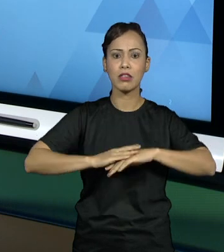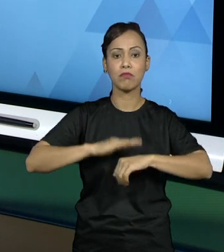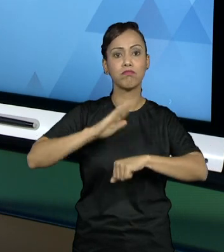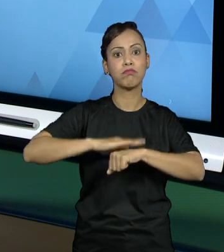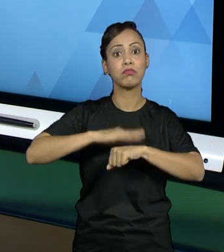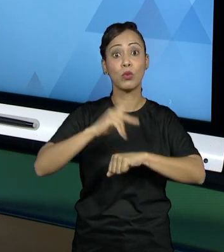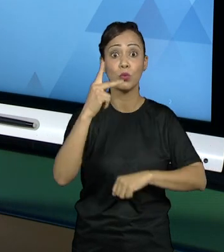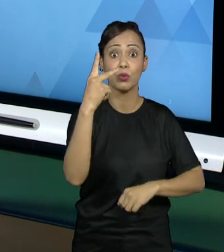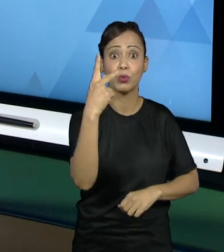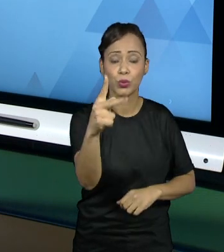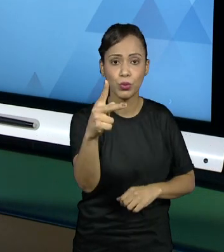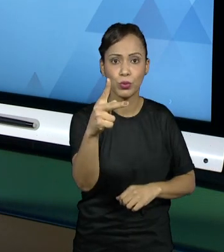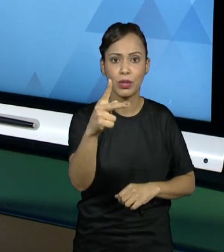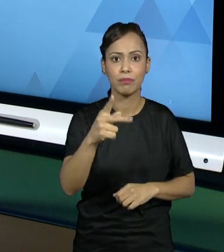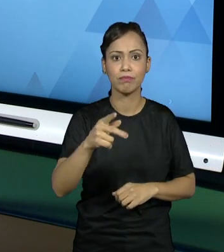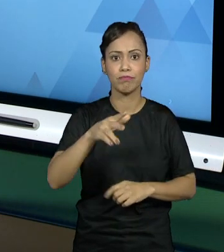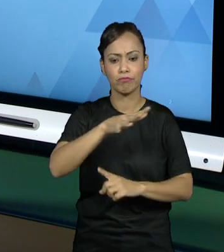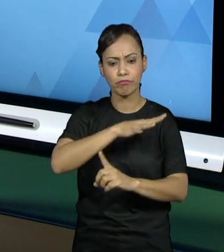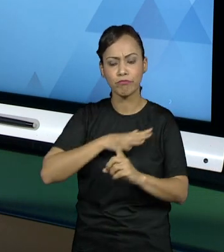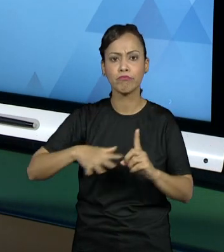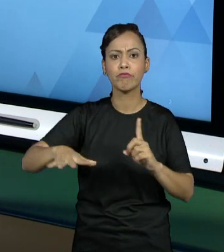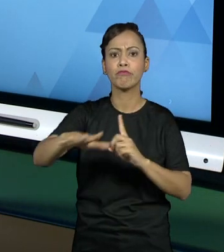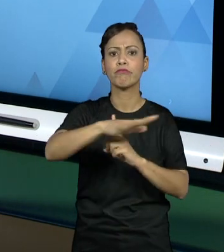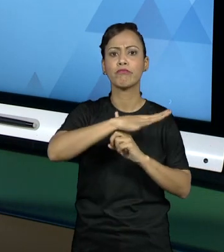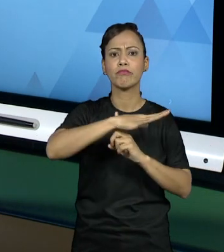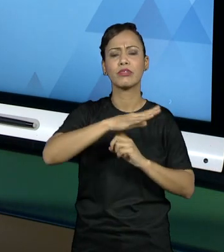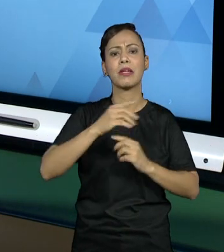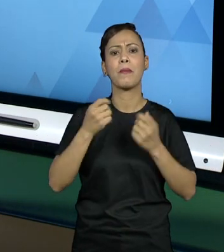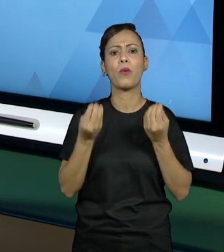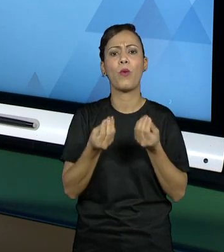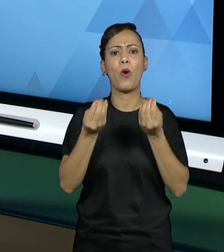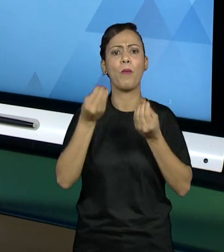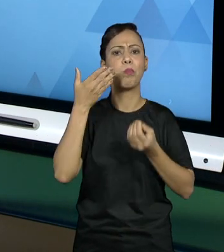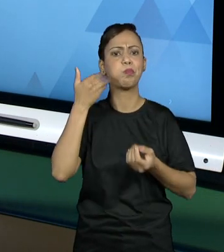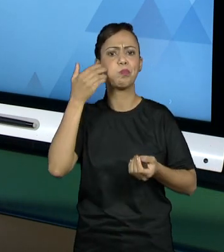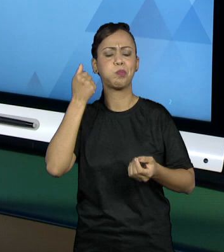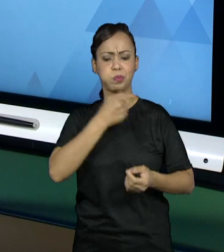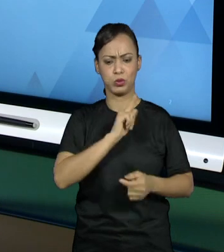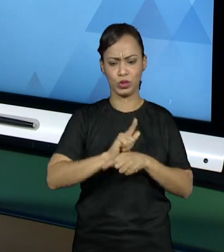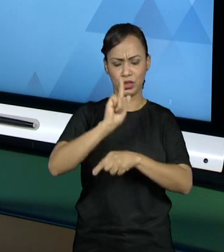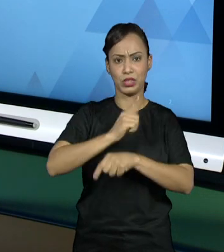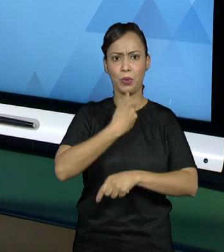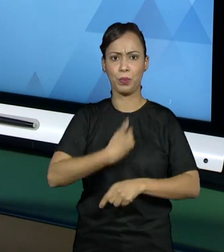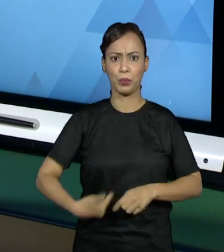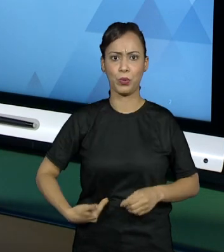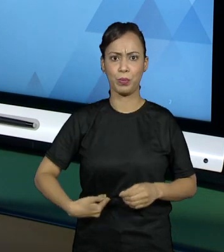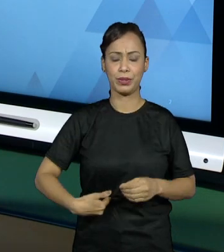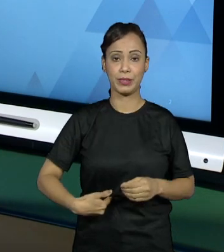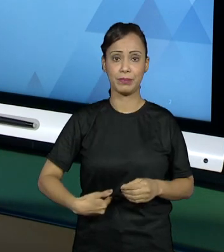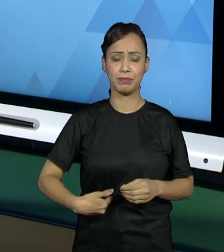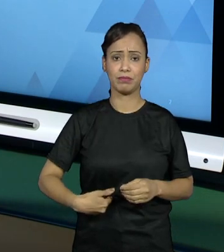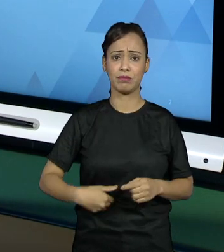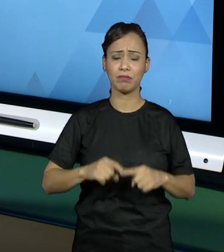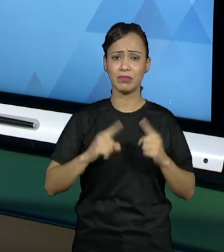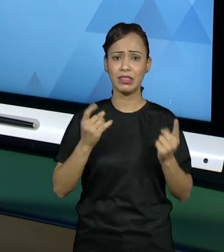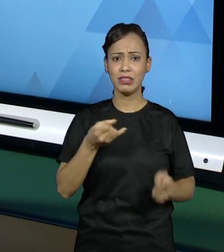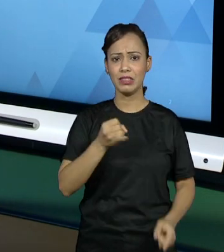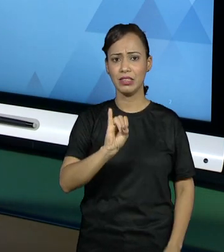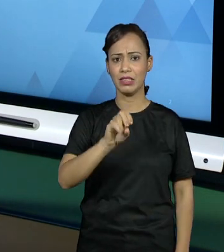estar desenvolvendo, envolvendo todo o conhecimento da gestão pública. E por que integrador?